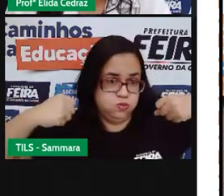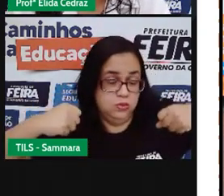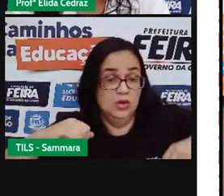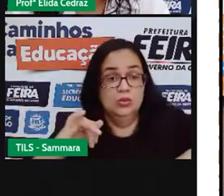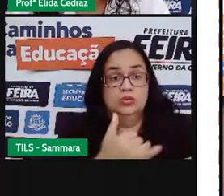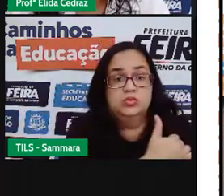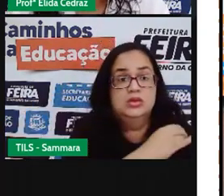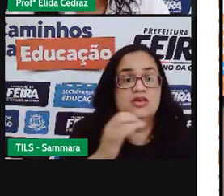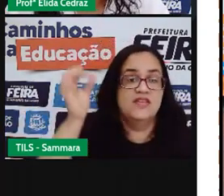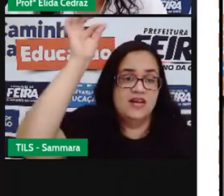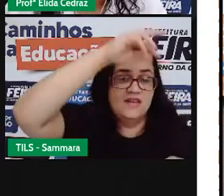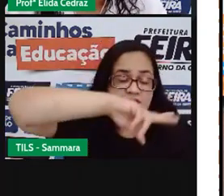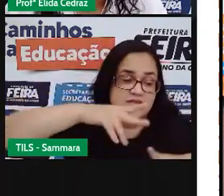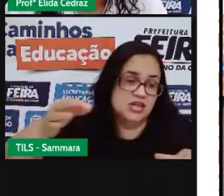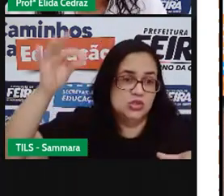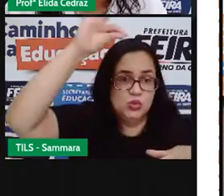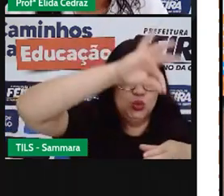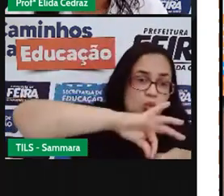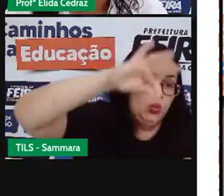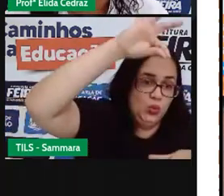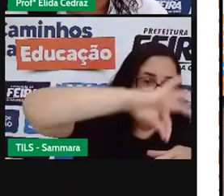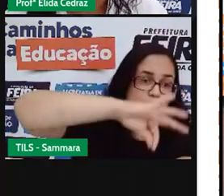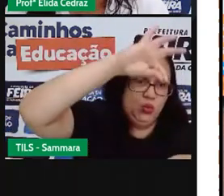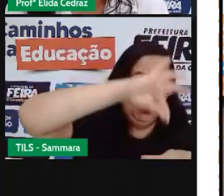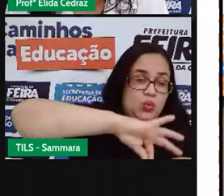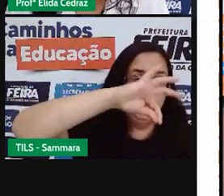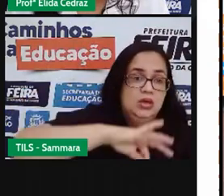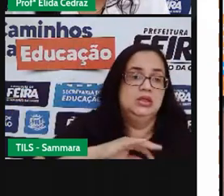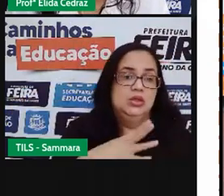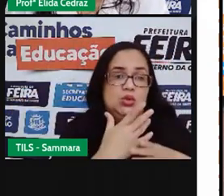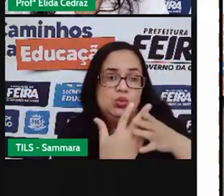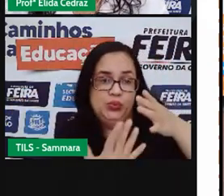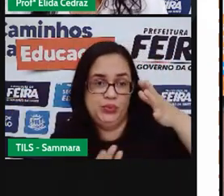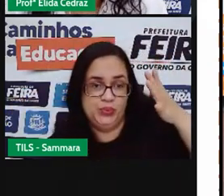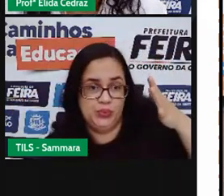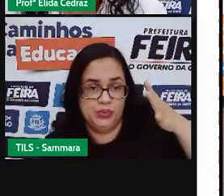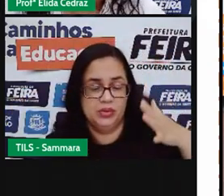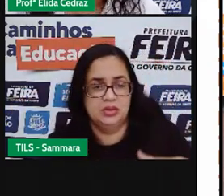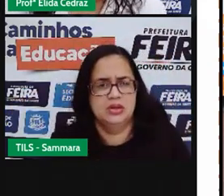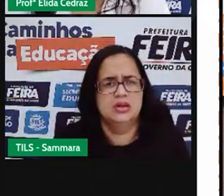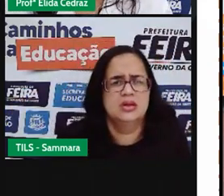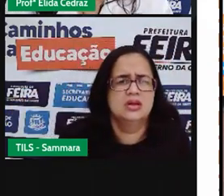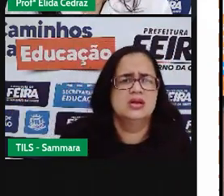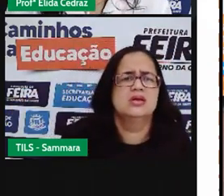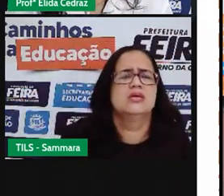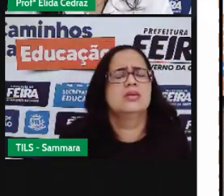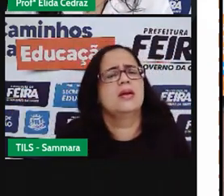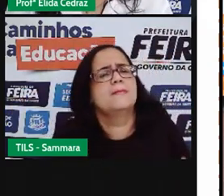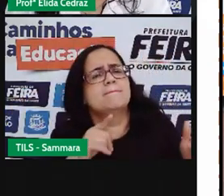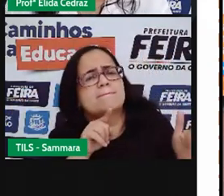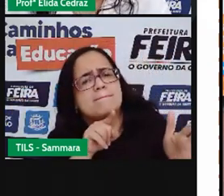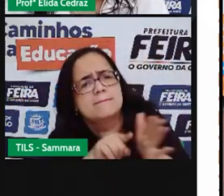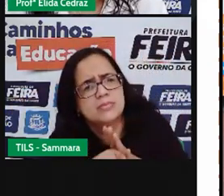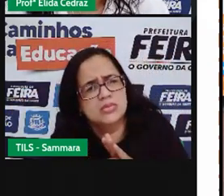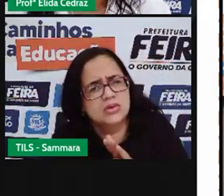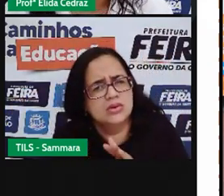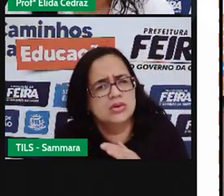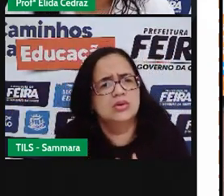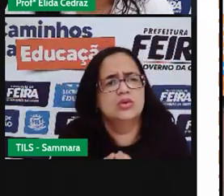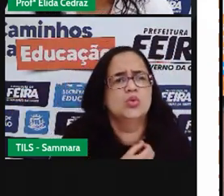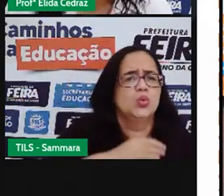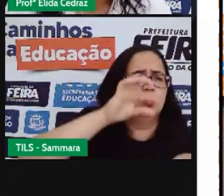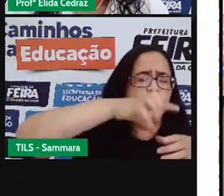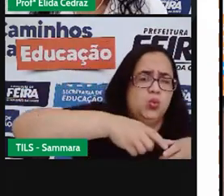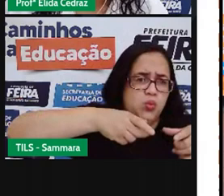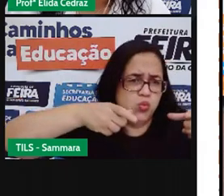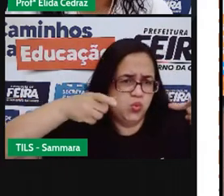cheio de moedas, tantas moedas que estavam derramando. Perguntando se eu estava com o meu porquinho